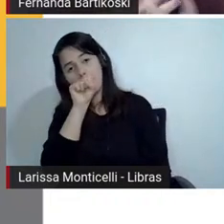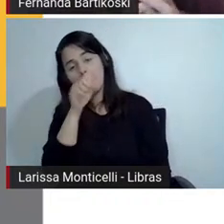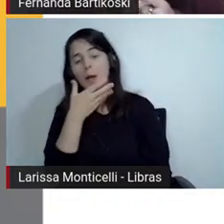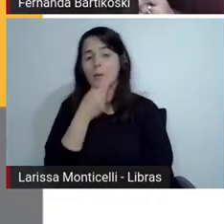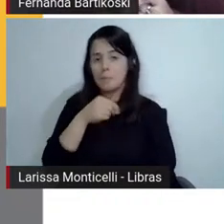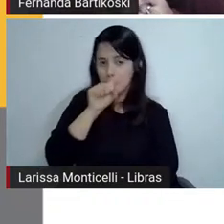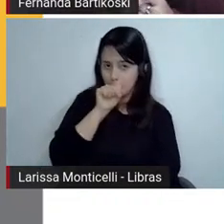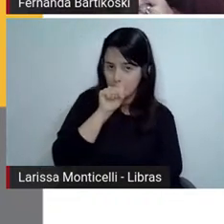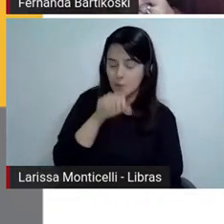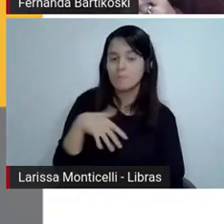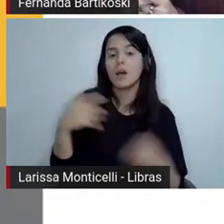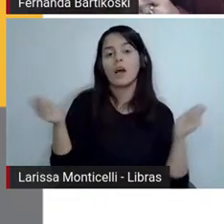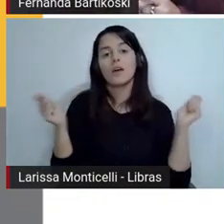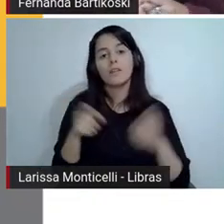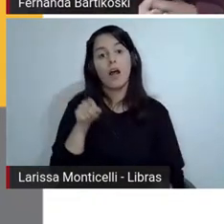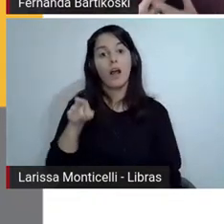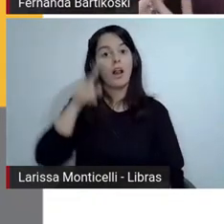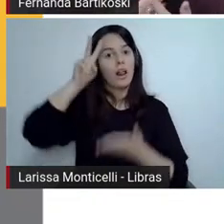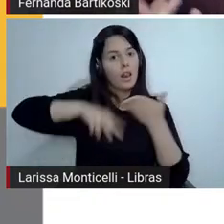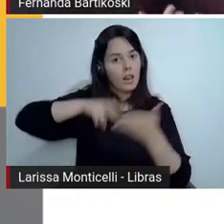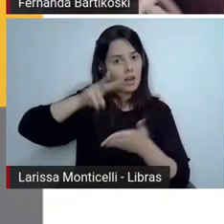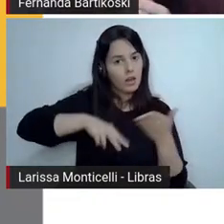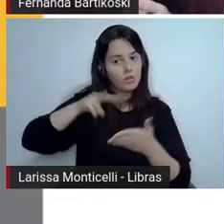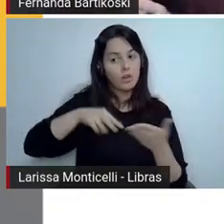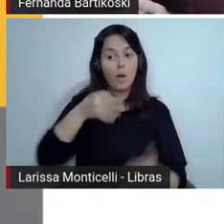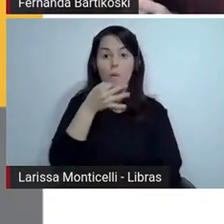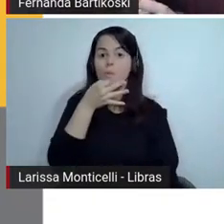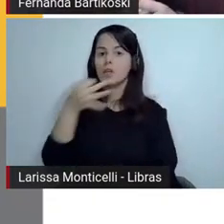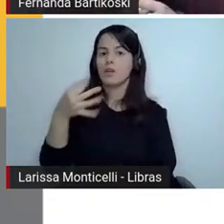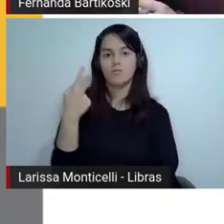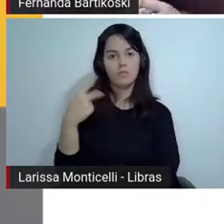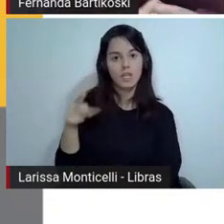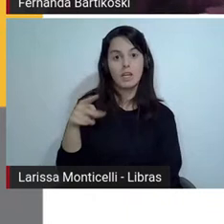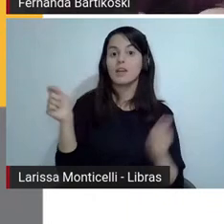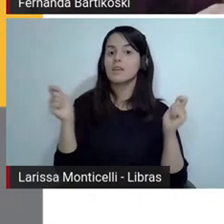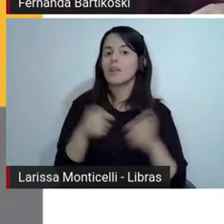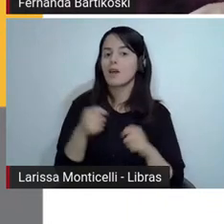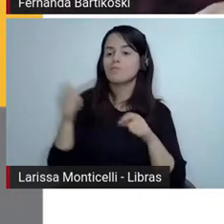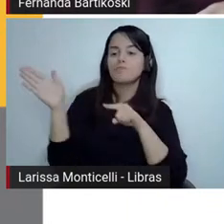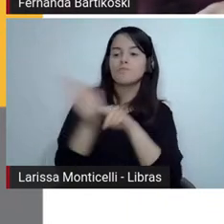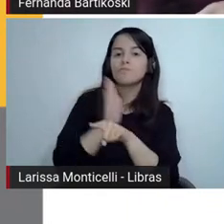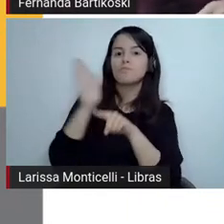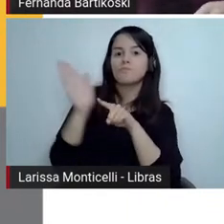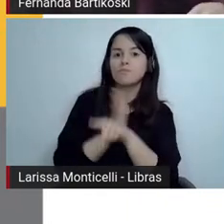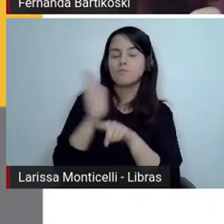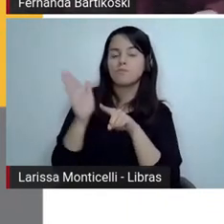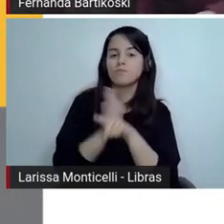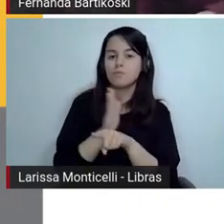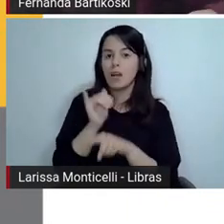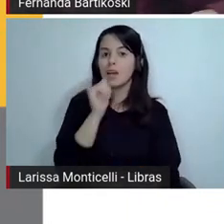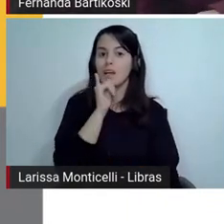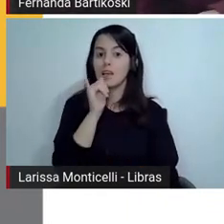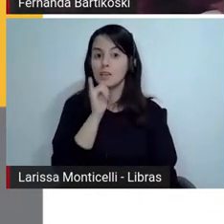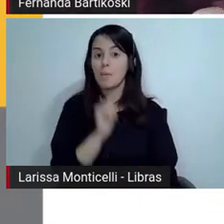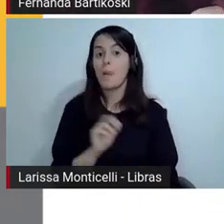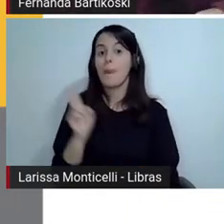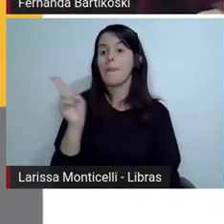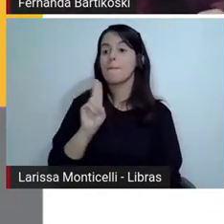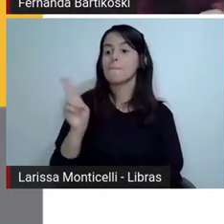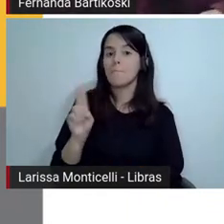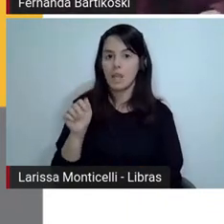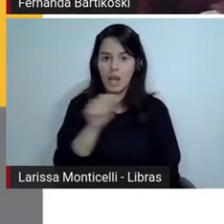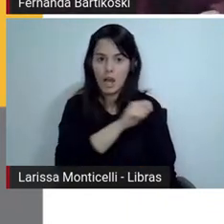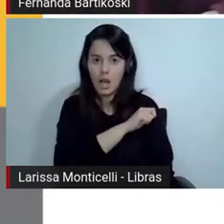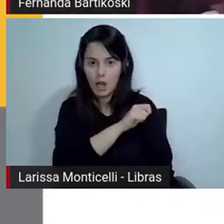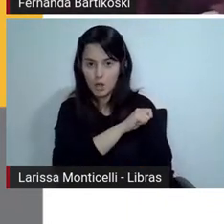expressarem a opinião deles a gente pode criar uma enquete na turma né colocar ali ao lado do nome do de quem